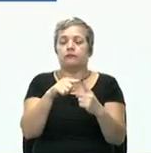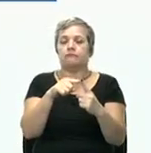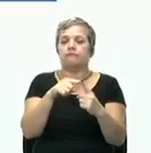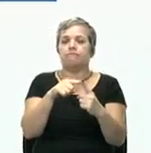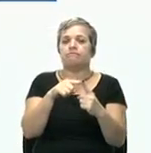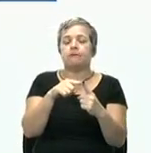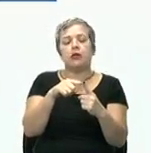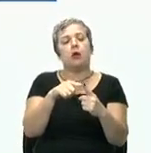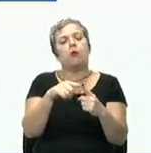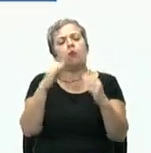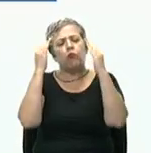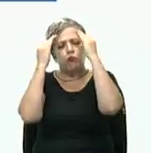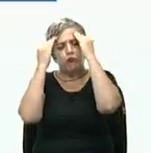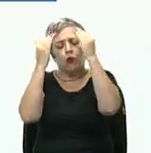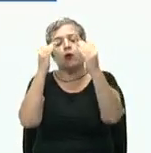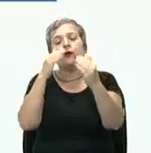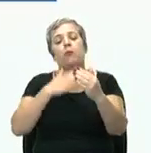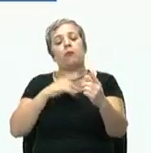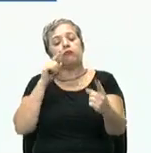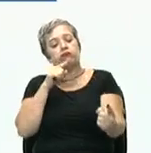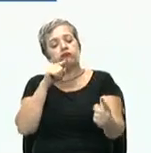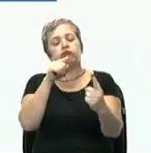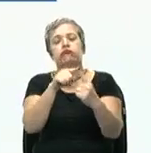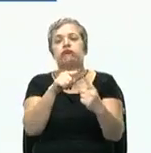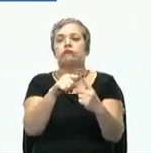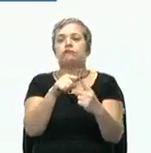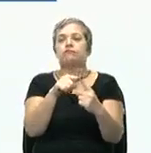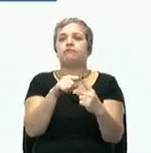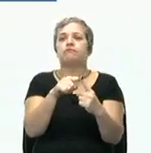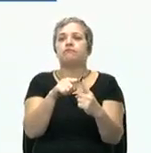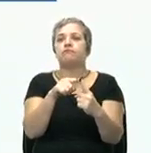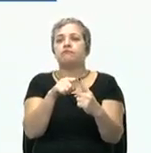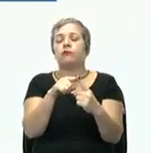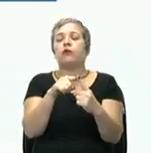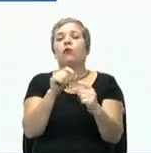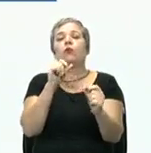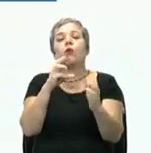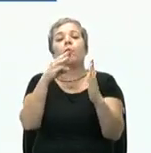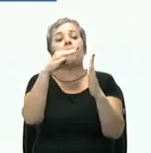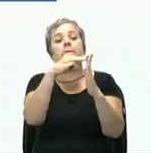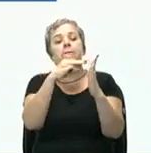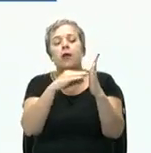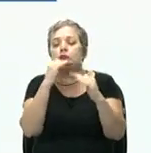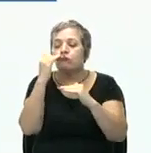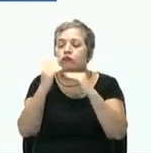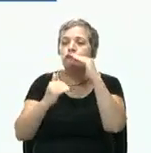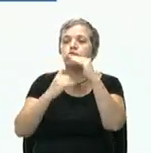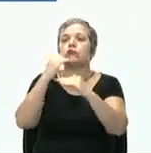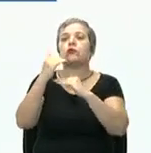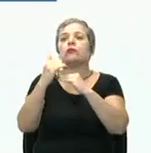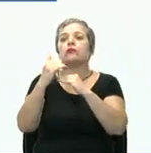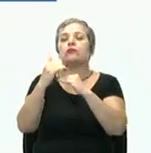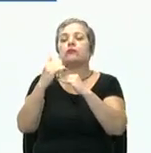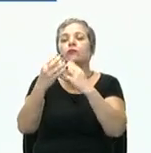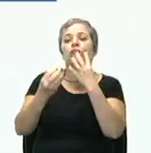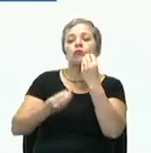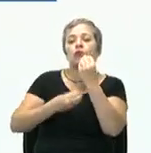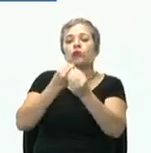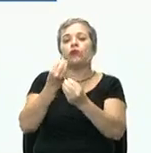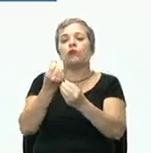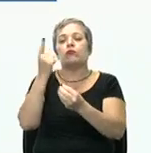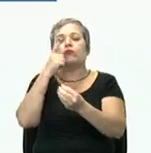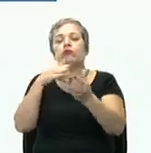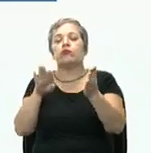eu dou a ênfase no objetivo, eu dou o enfoque nos métodos e processos que são meios. Eles vão ser